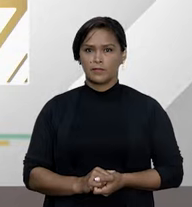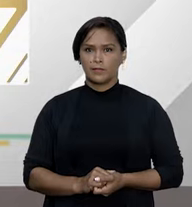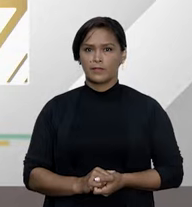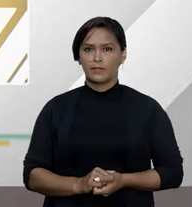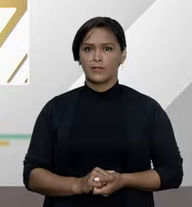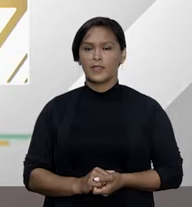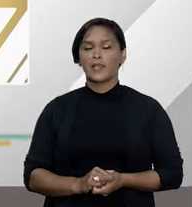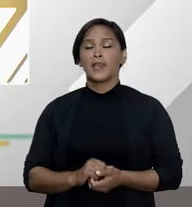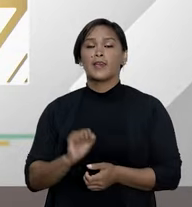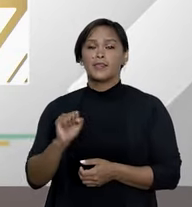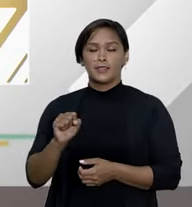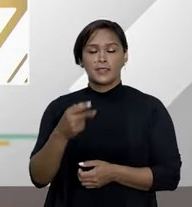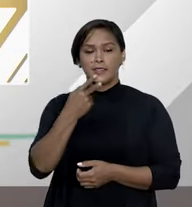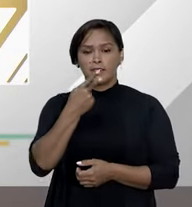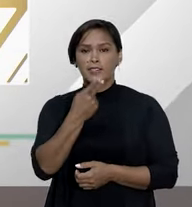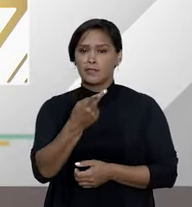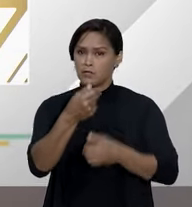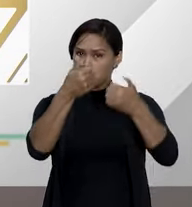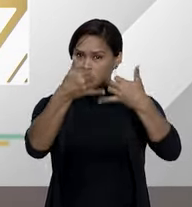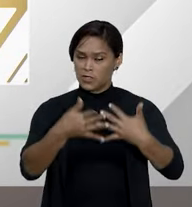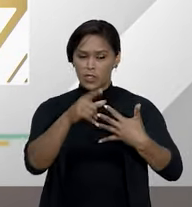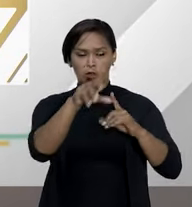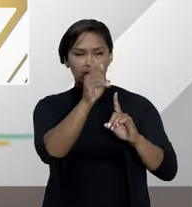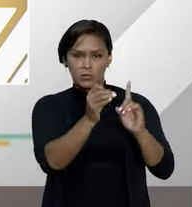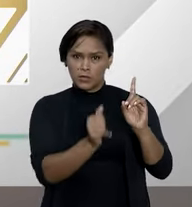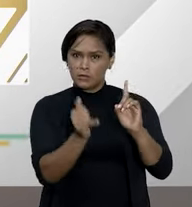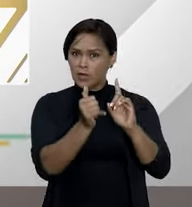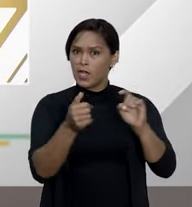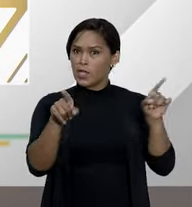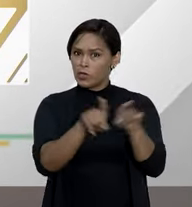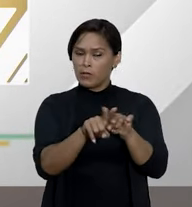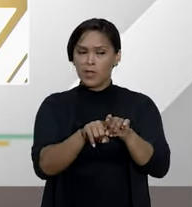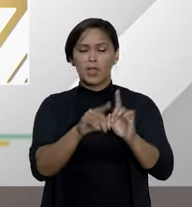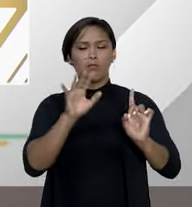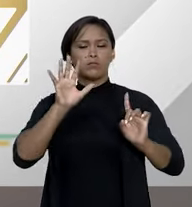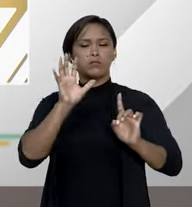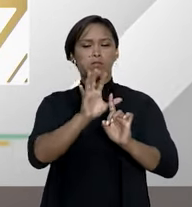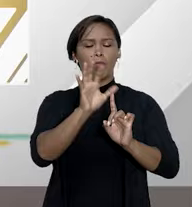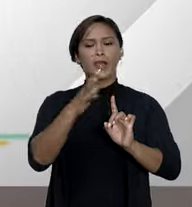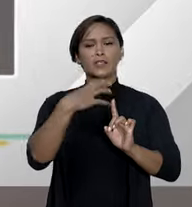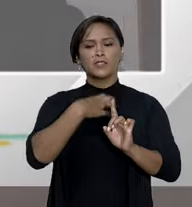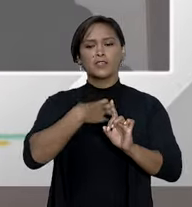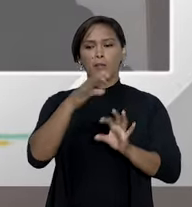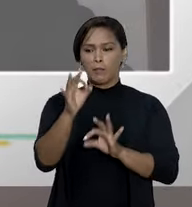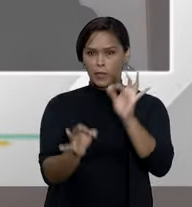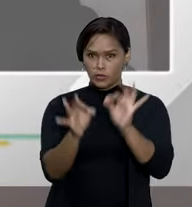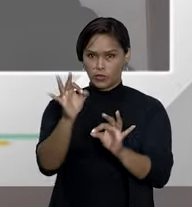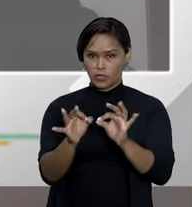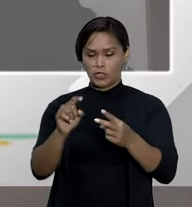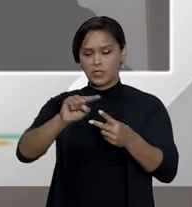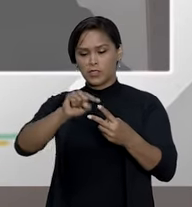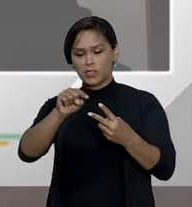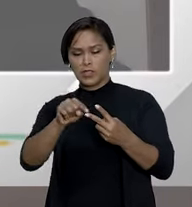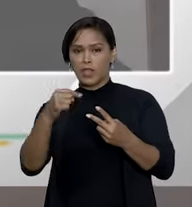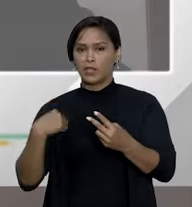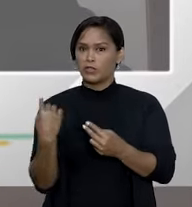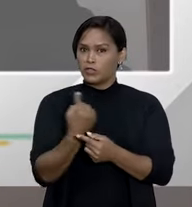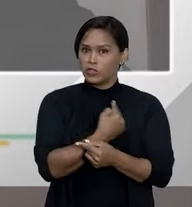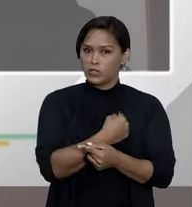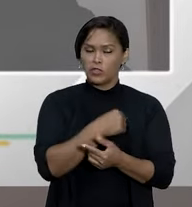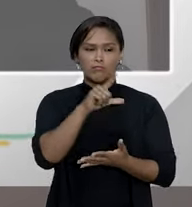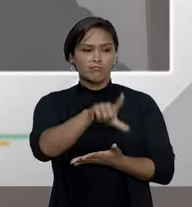Samanta, esse, como o desembargador João falou, esse impacto é sentido pelo judiciário, nós